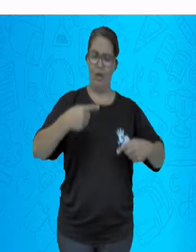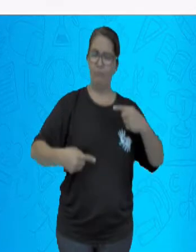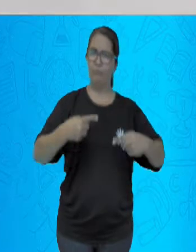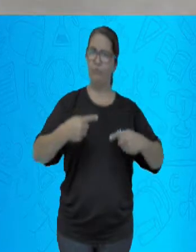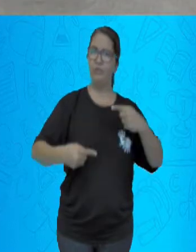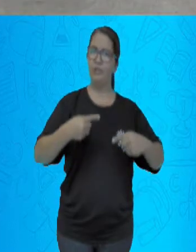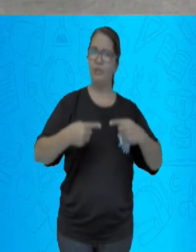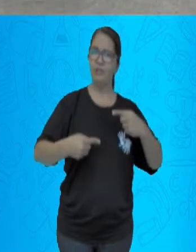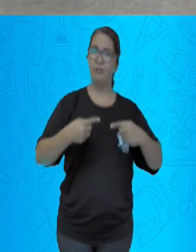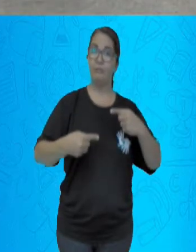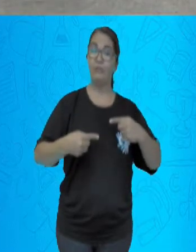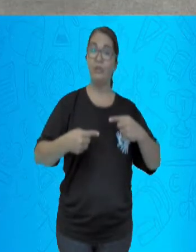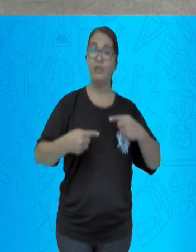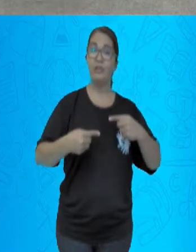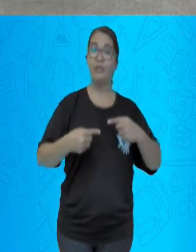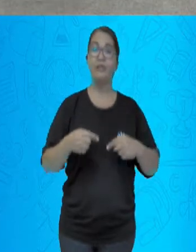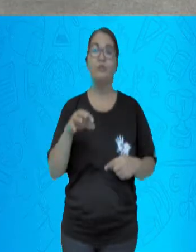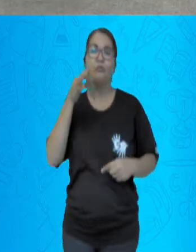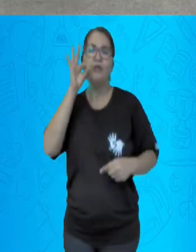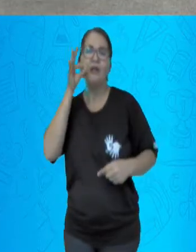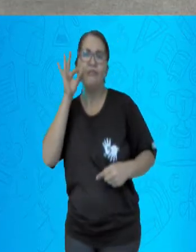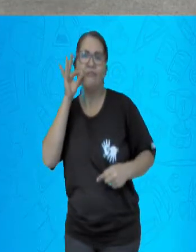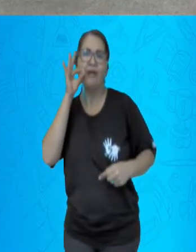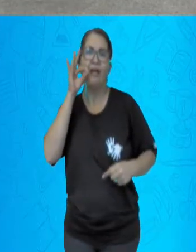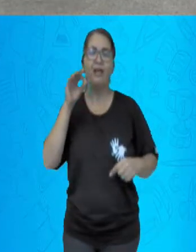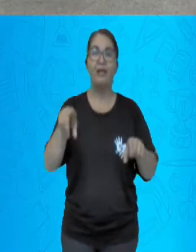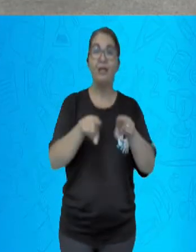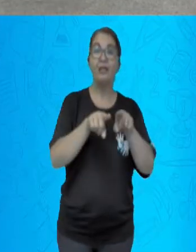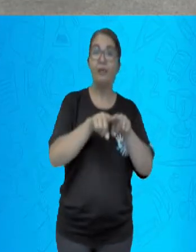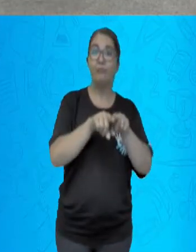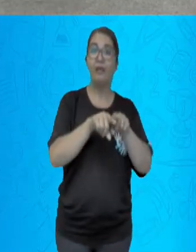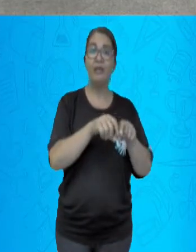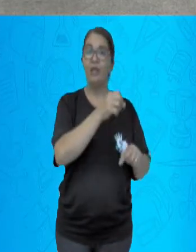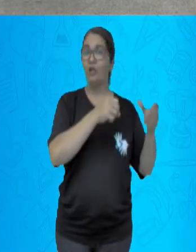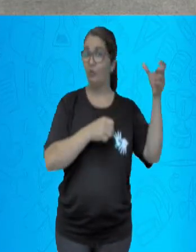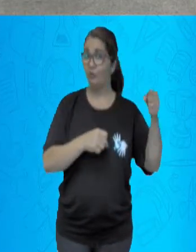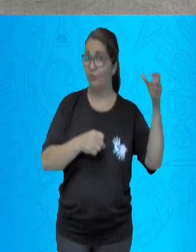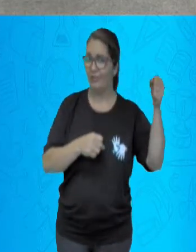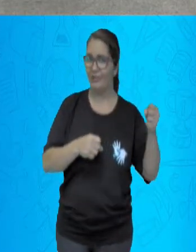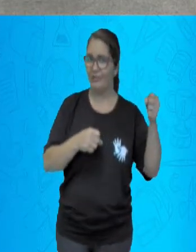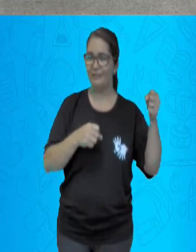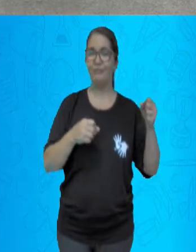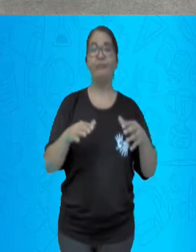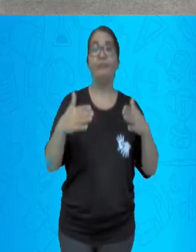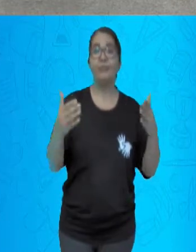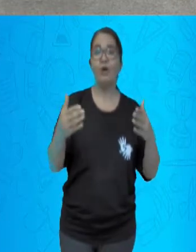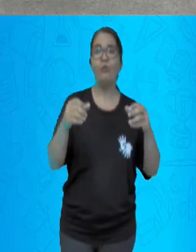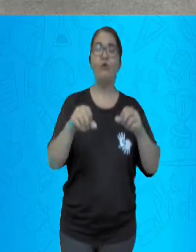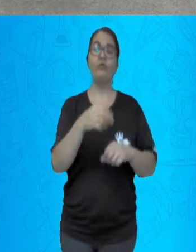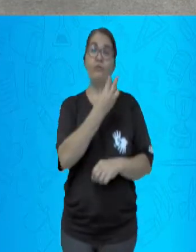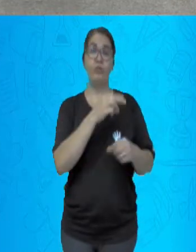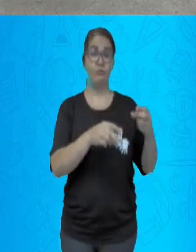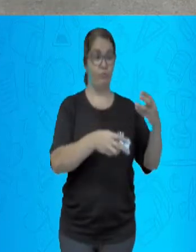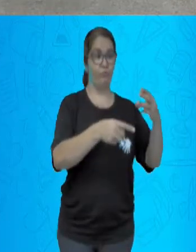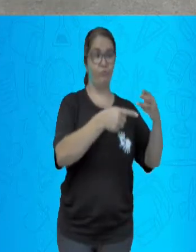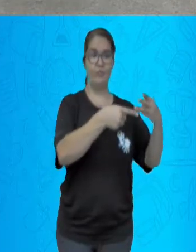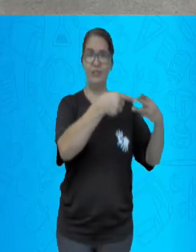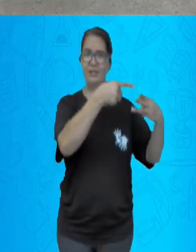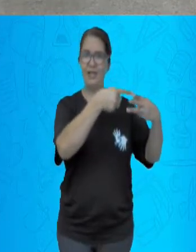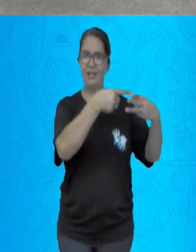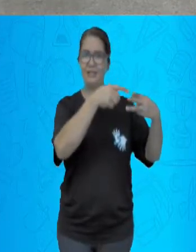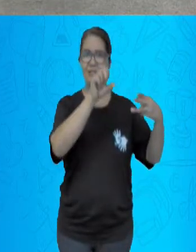de política do café com leite. Esta política, ela teve três sistemas como base. Sistema